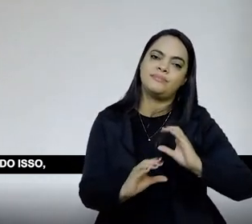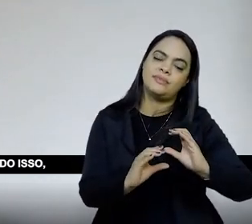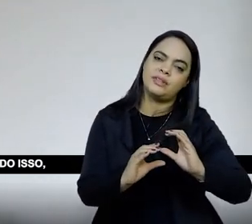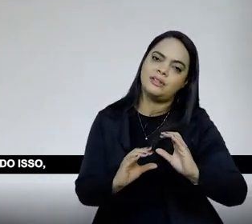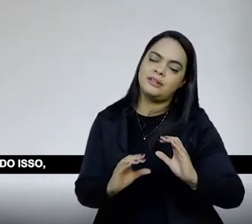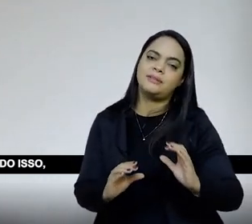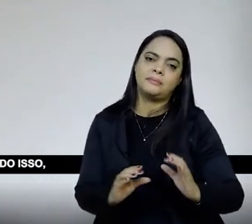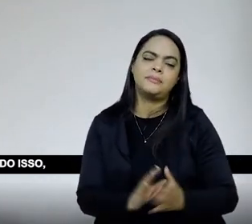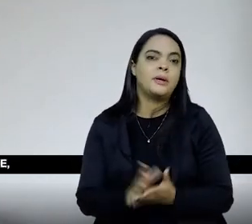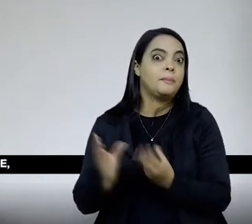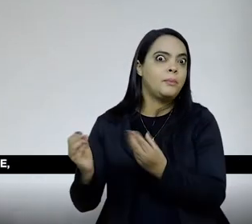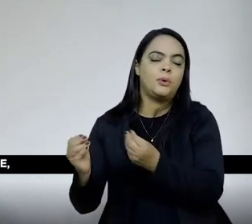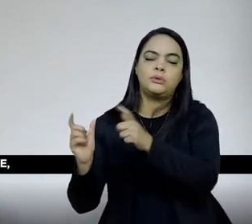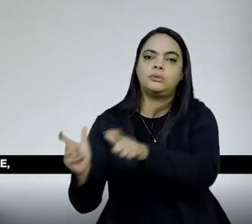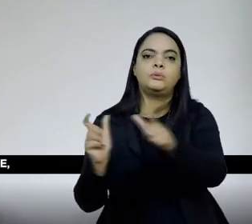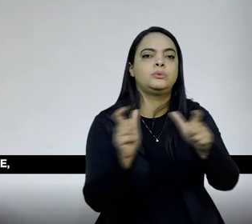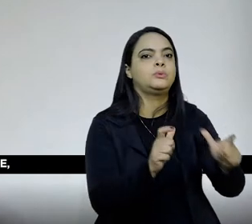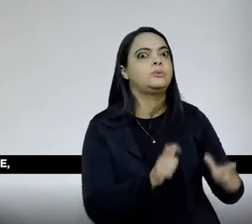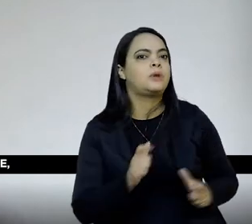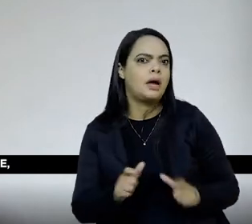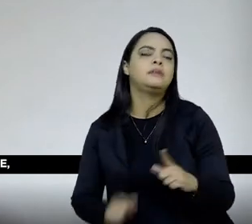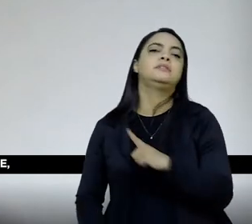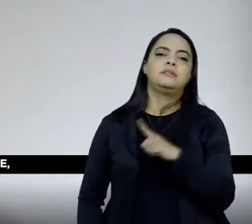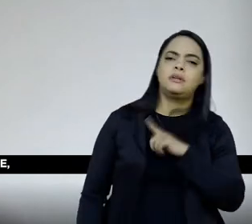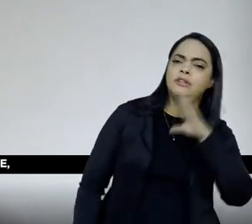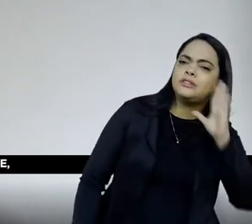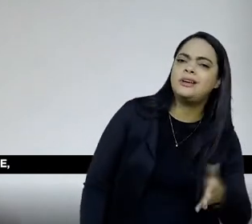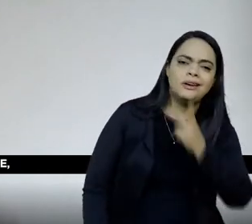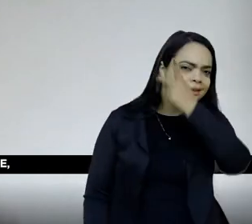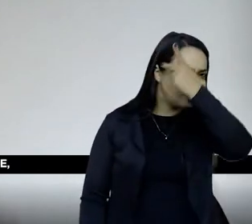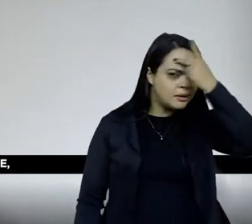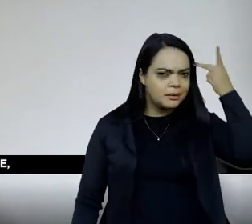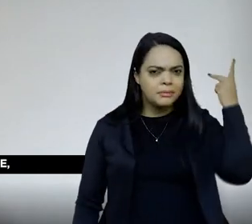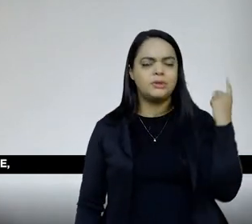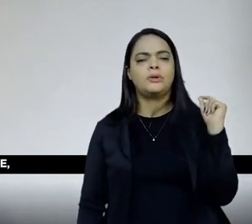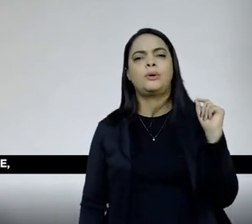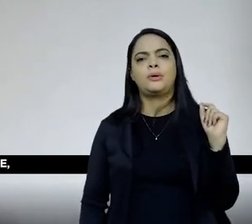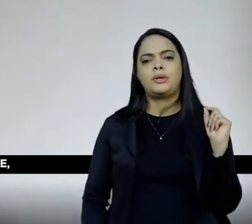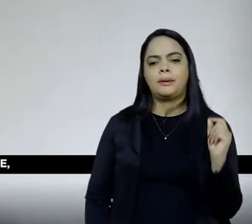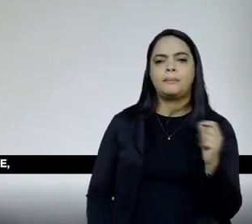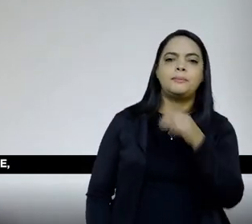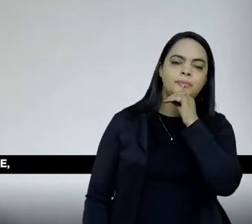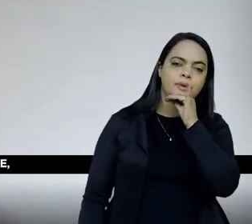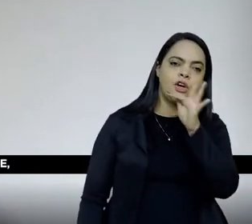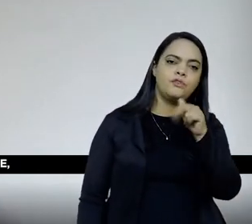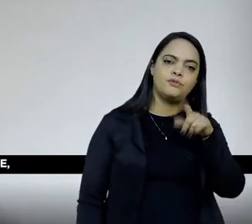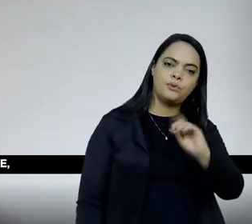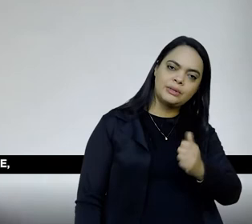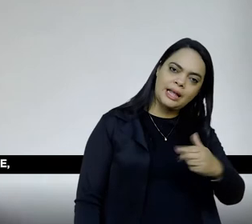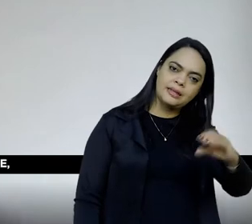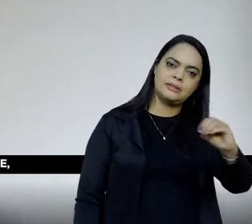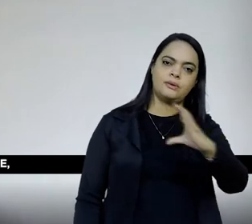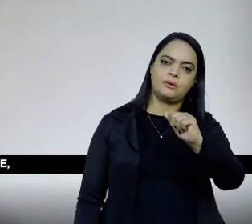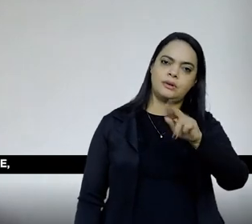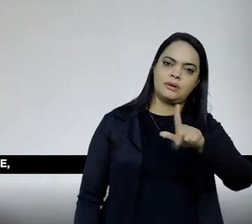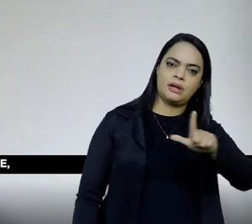que as pessoas estão fazendo isso, estão achando modos de memória, né, a Fundação Carlos Chagas tinha um espaço de